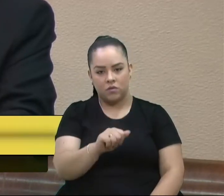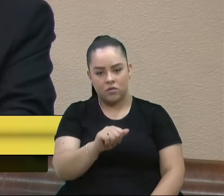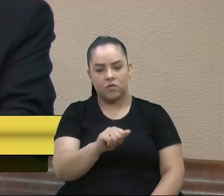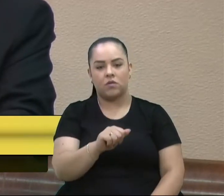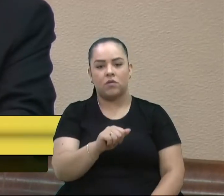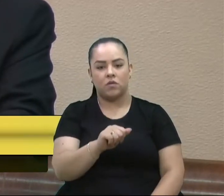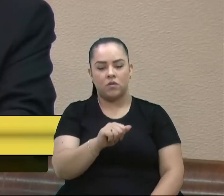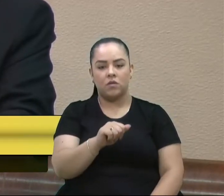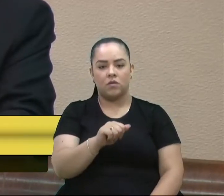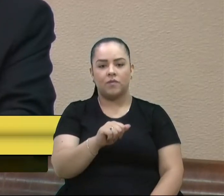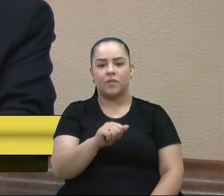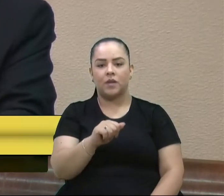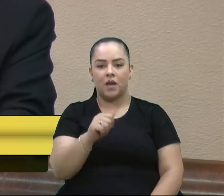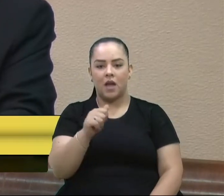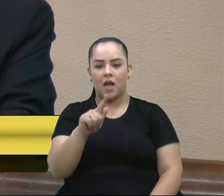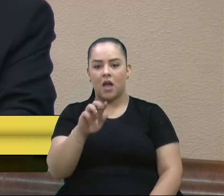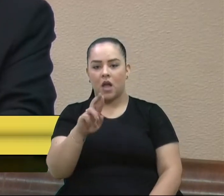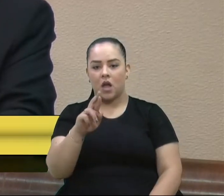Agrocentra Rações,